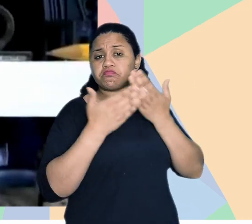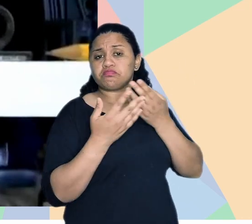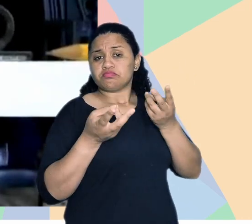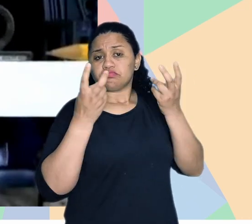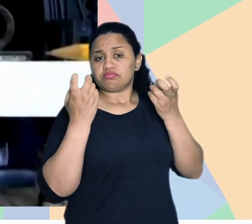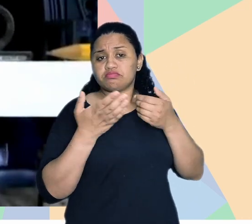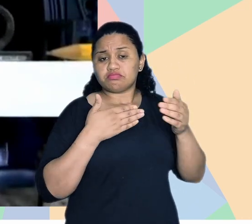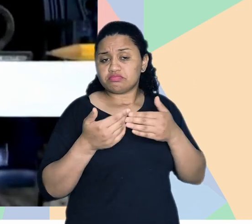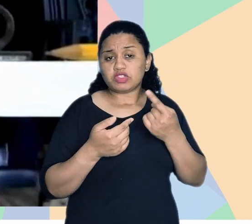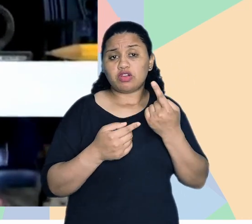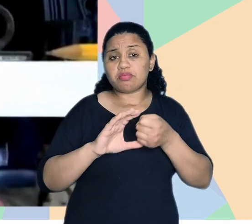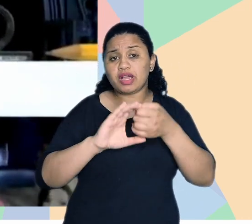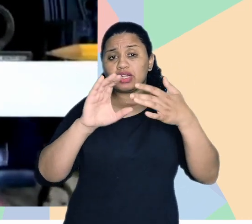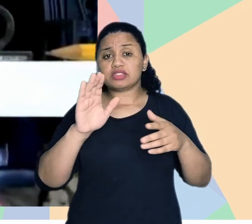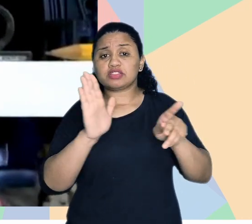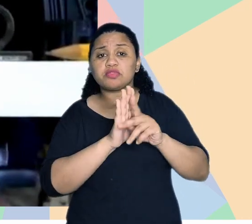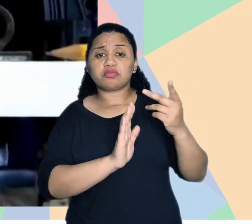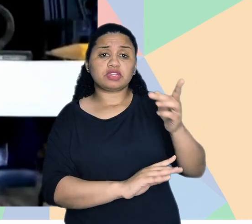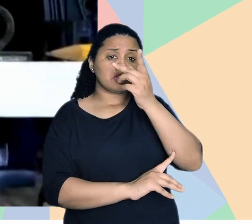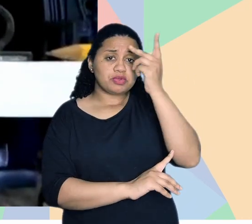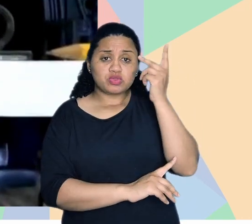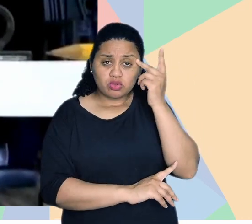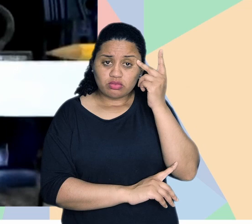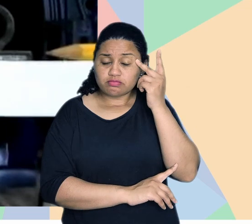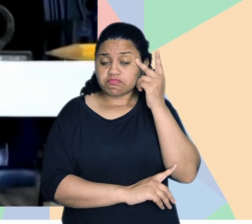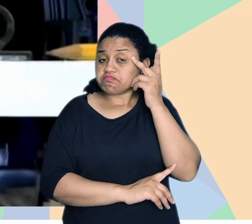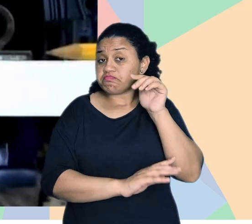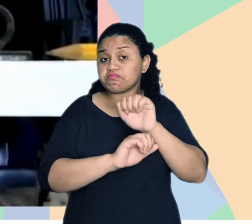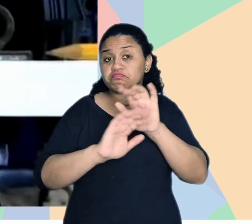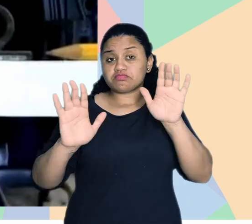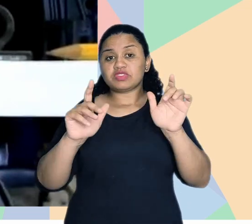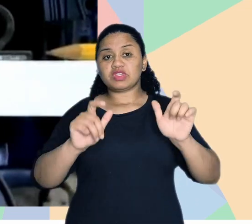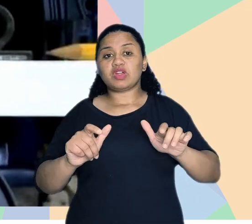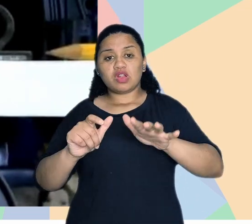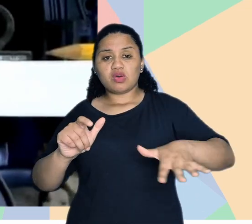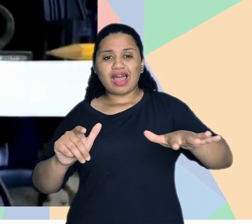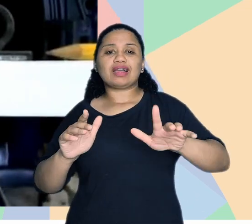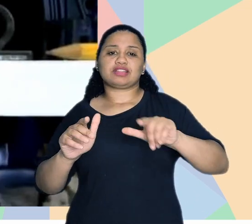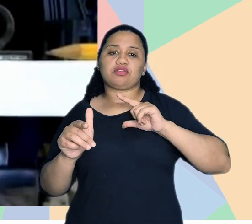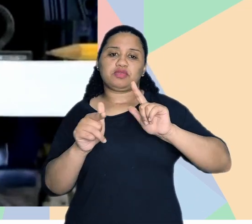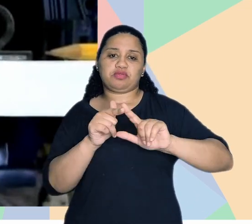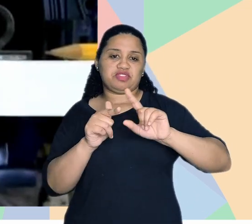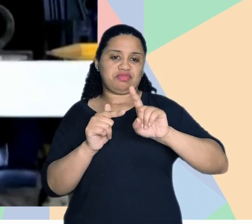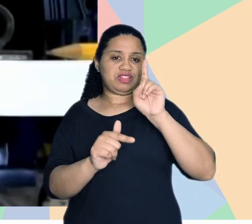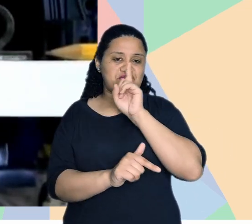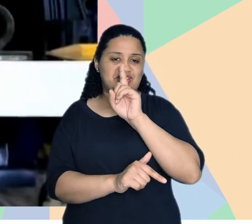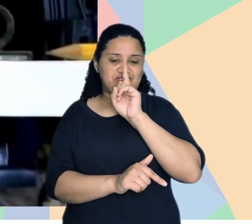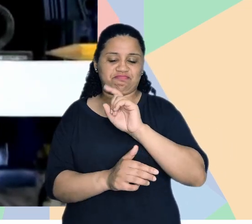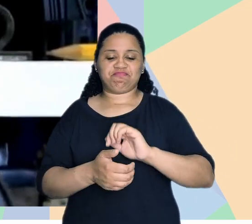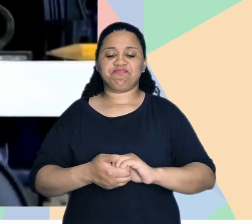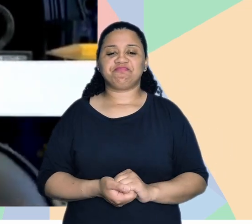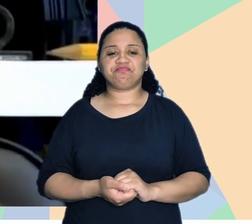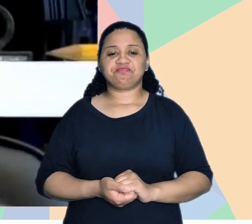Ela não faz diferença nenhuma, né? É só mais uma característica da pessoa. Então, isso é uma verdade. São os espaços que são deficientes.